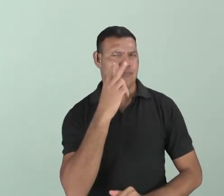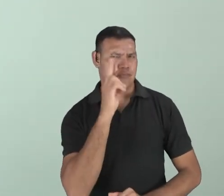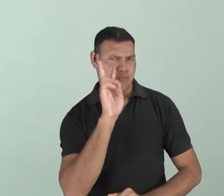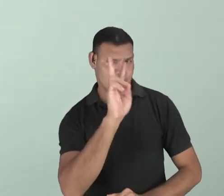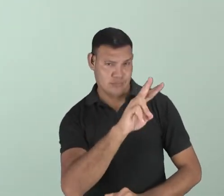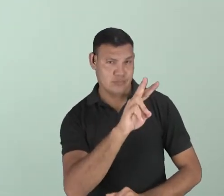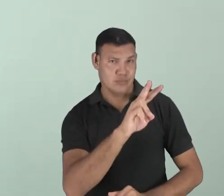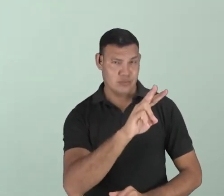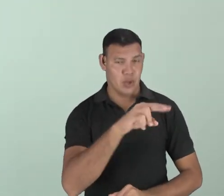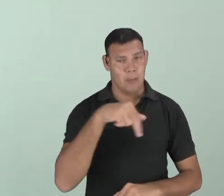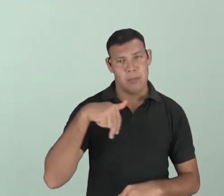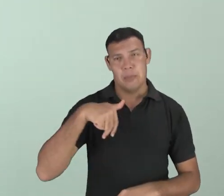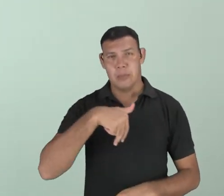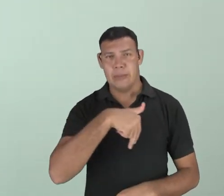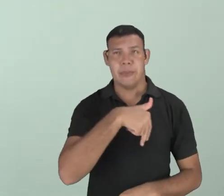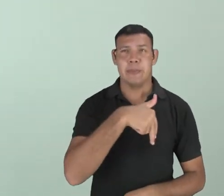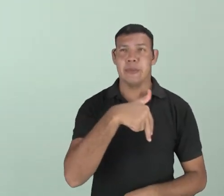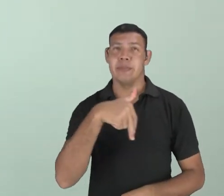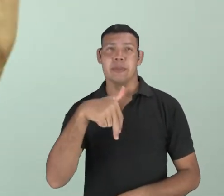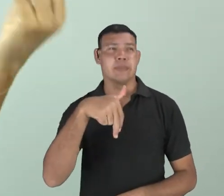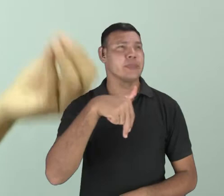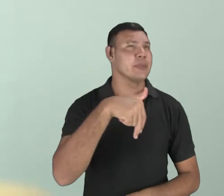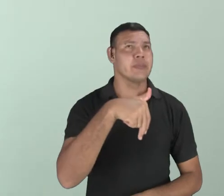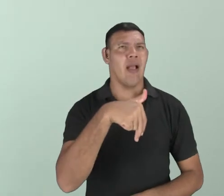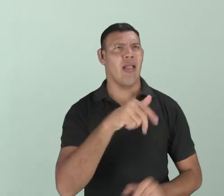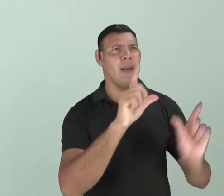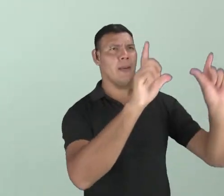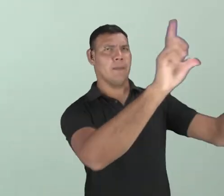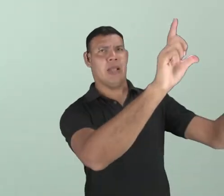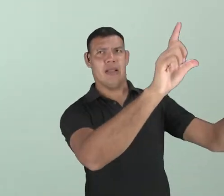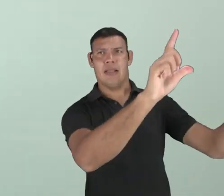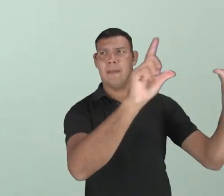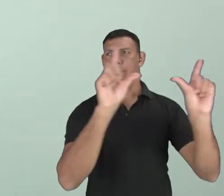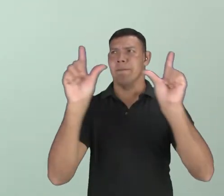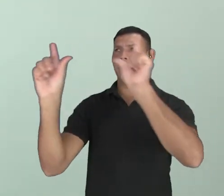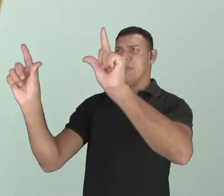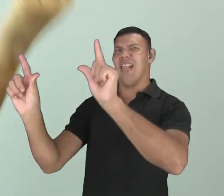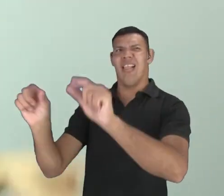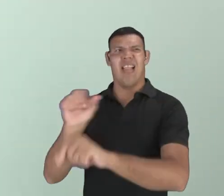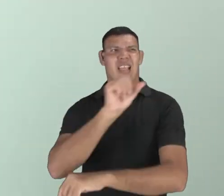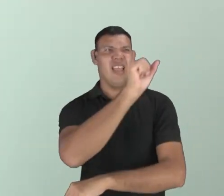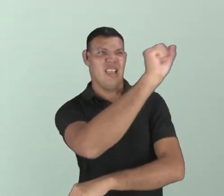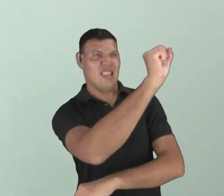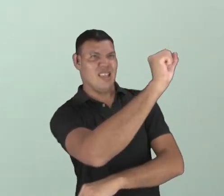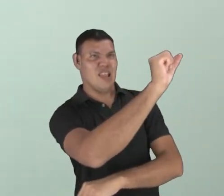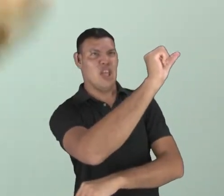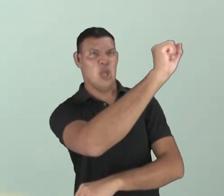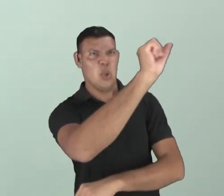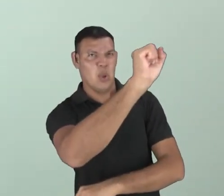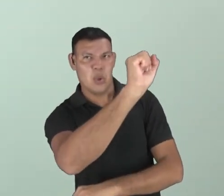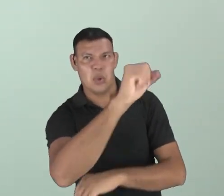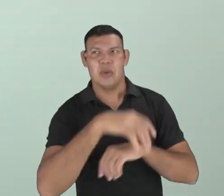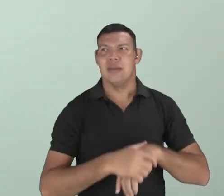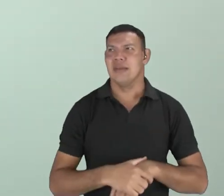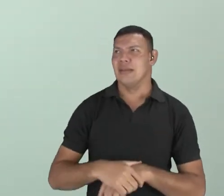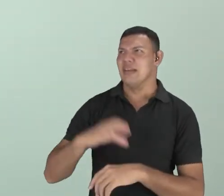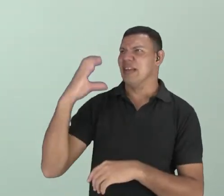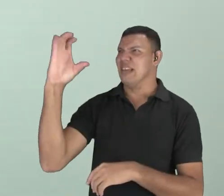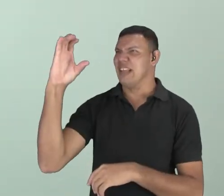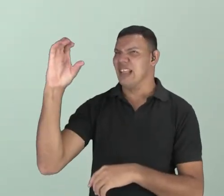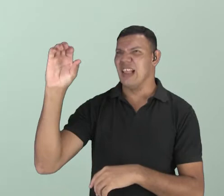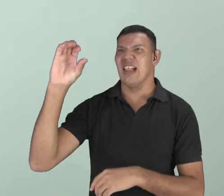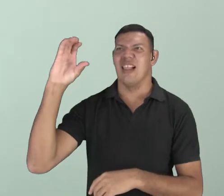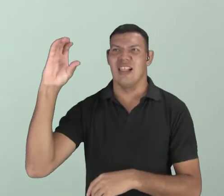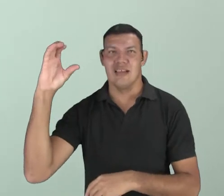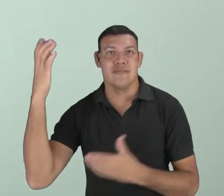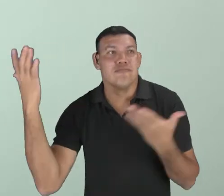errada por aí, né? Onde era para ter só um S e tinha dois, onde era para ter um C cedilha tinha dois S.